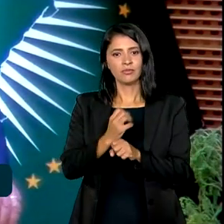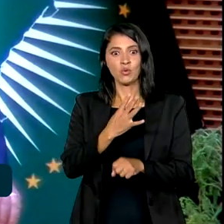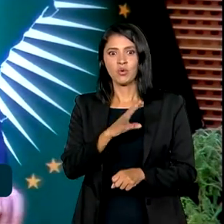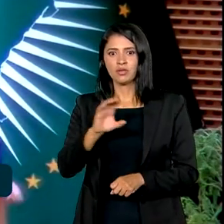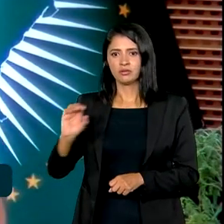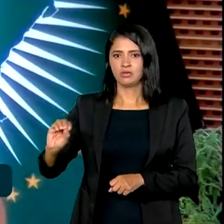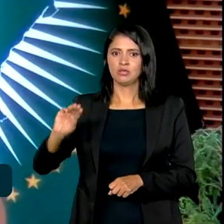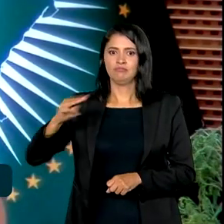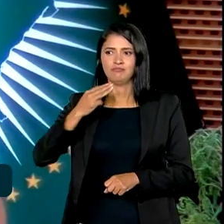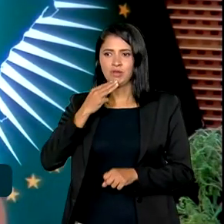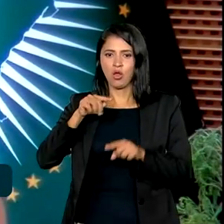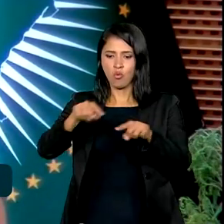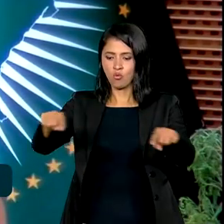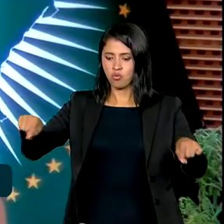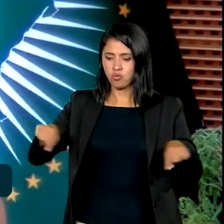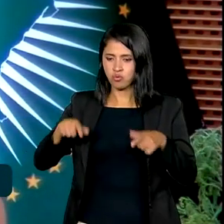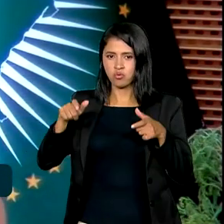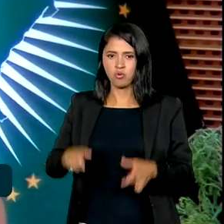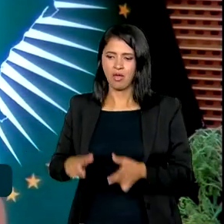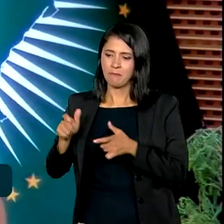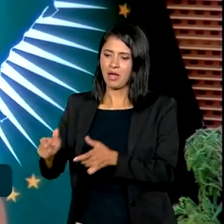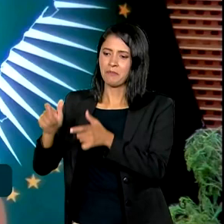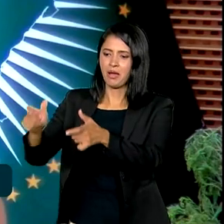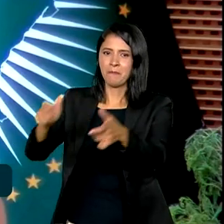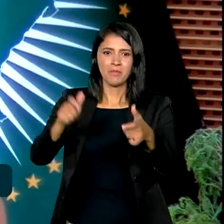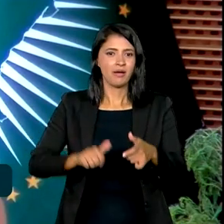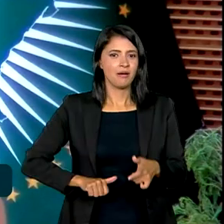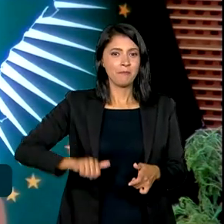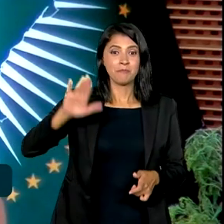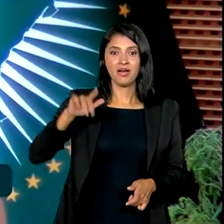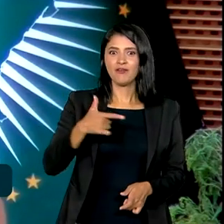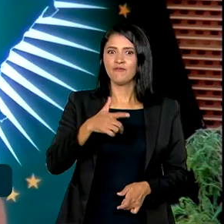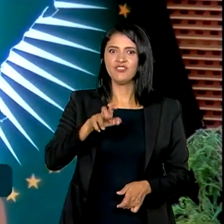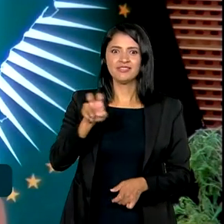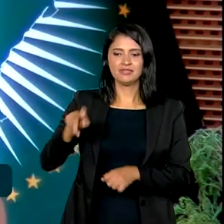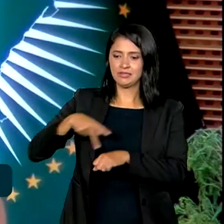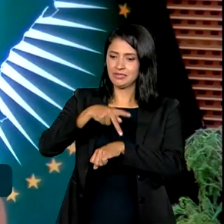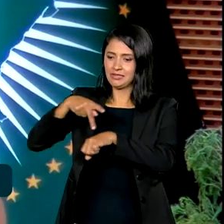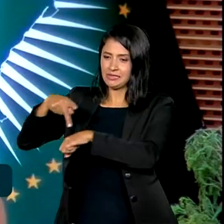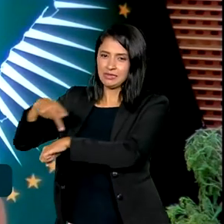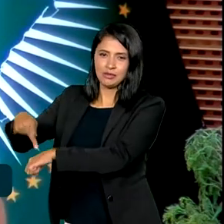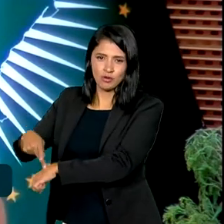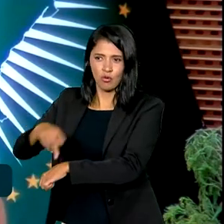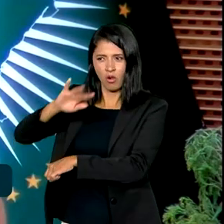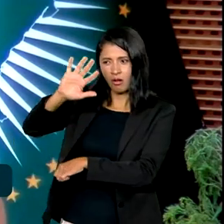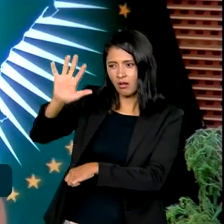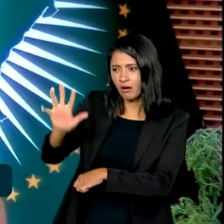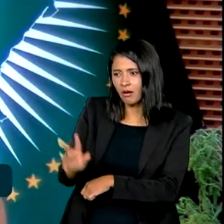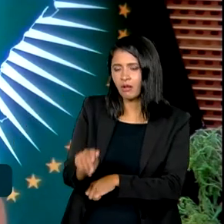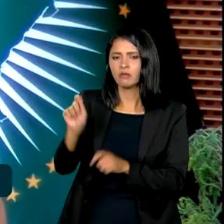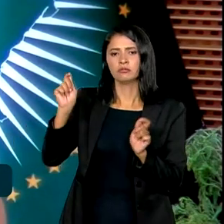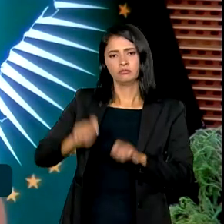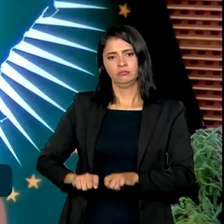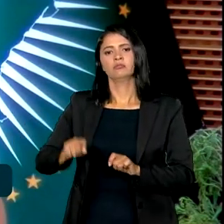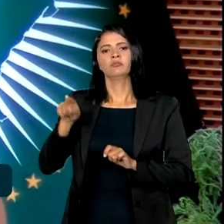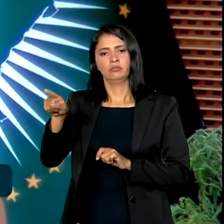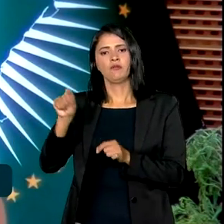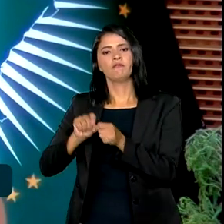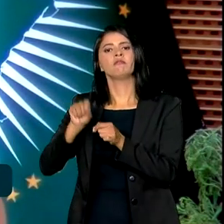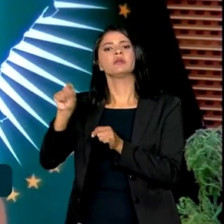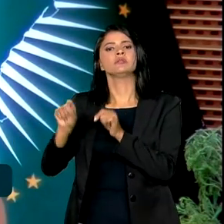hectares espalhados por mais de 25 países com potencial de fazer deste continente